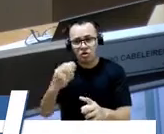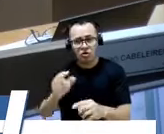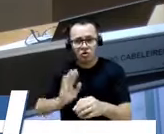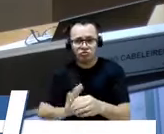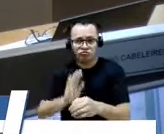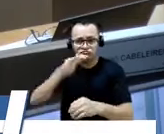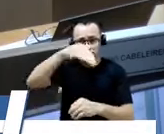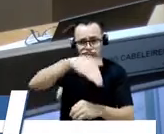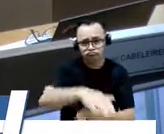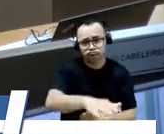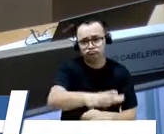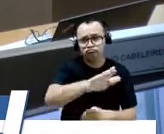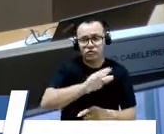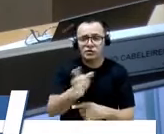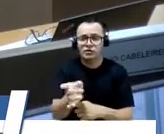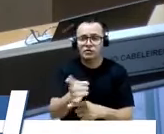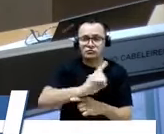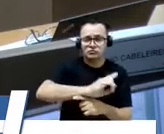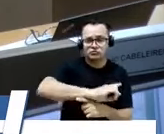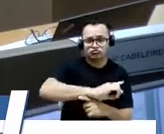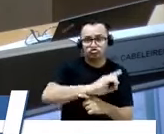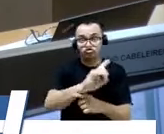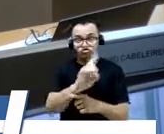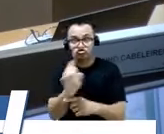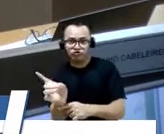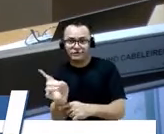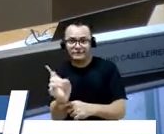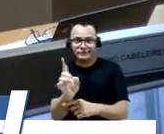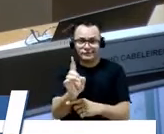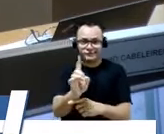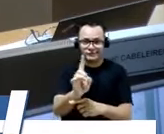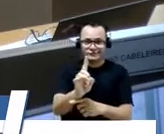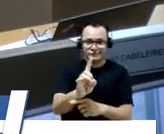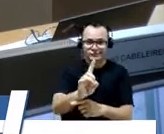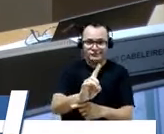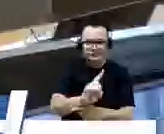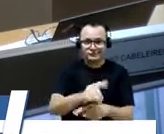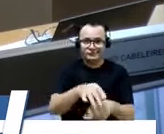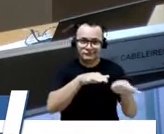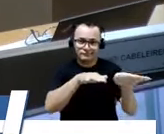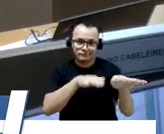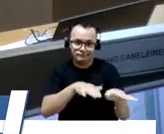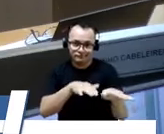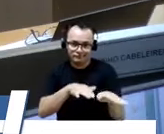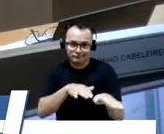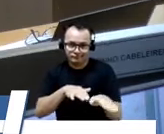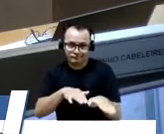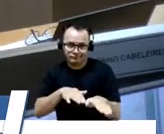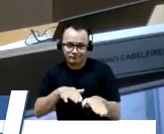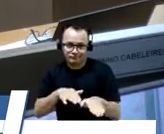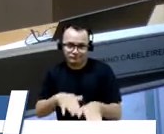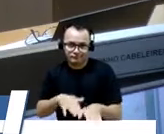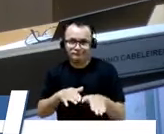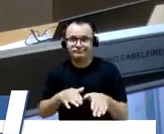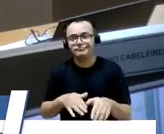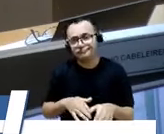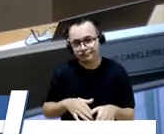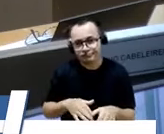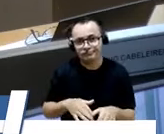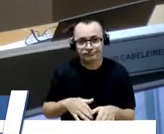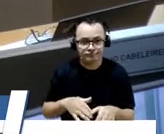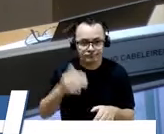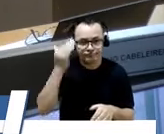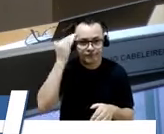para poder diminuir o fluxo de veículos, a velocidade de veículos que vem ali. Então, a